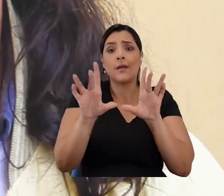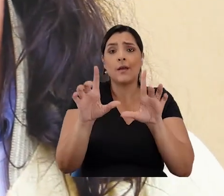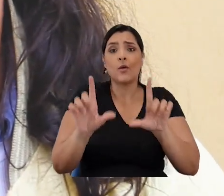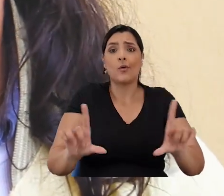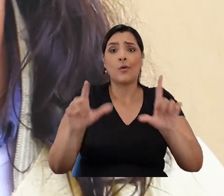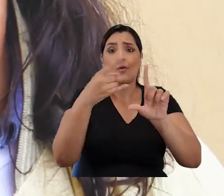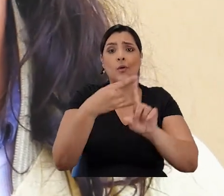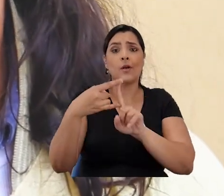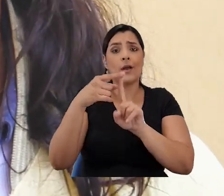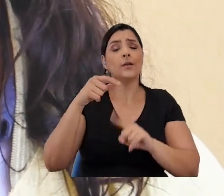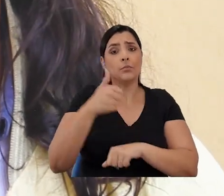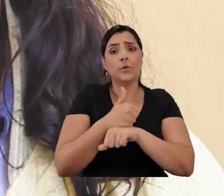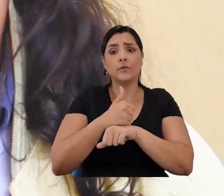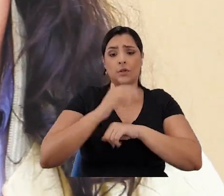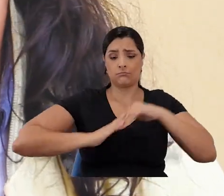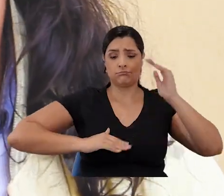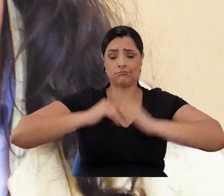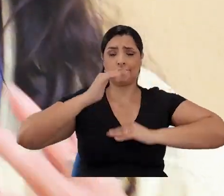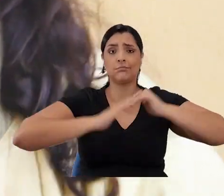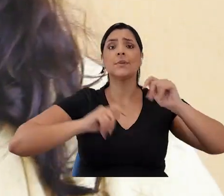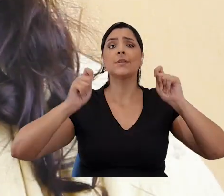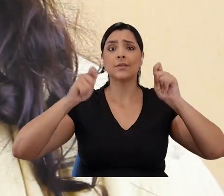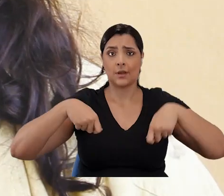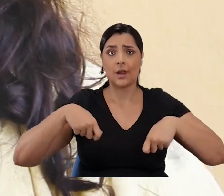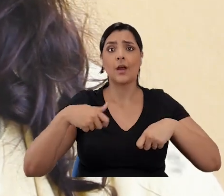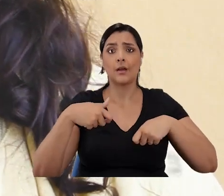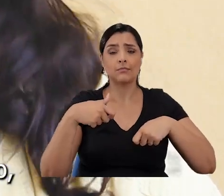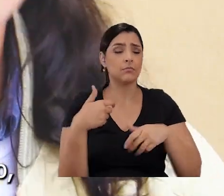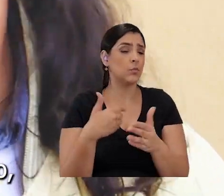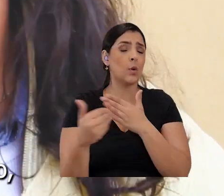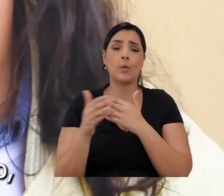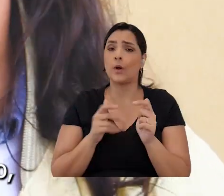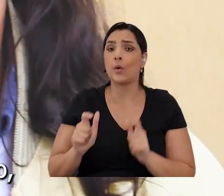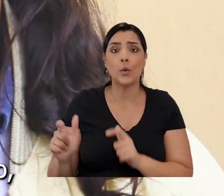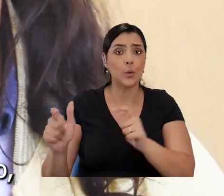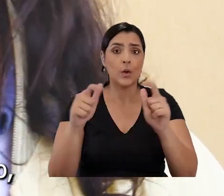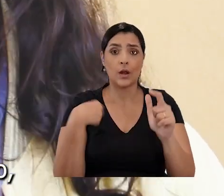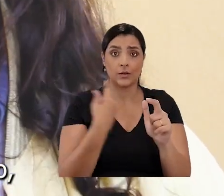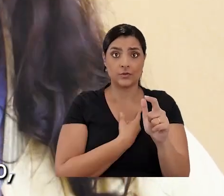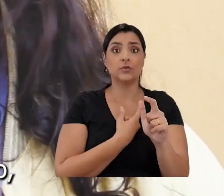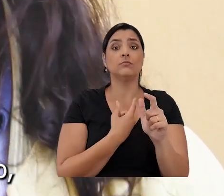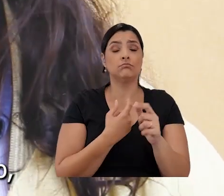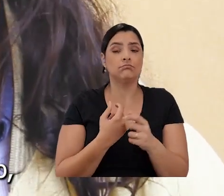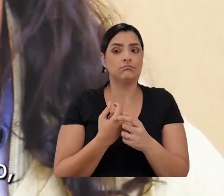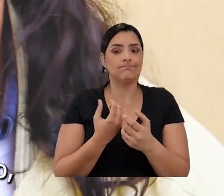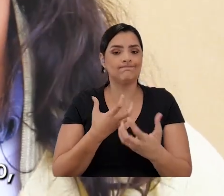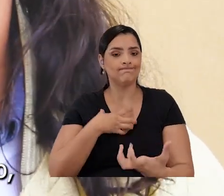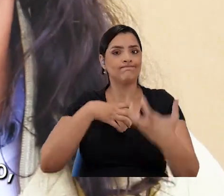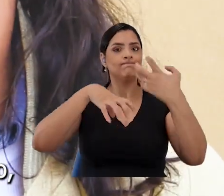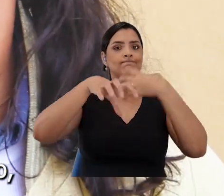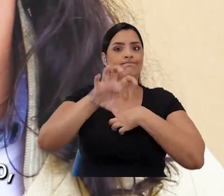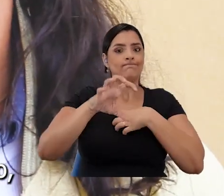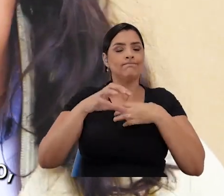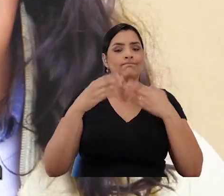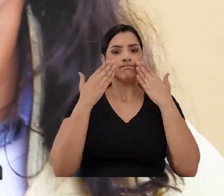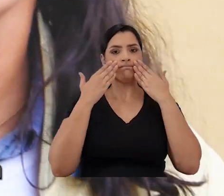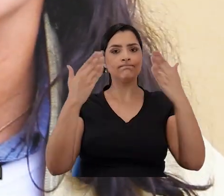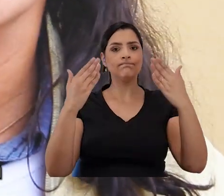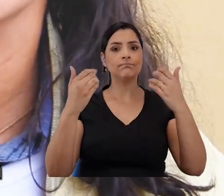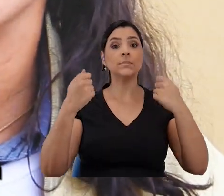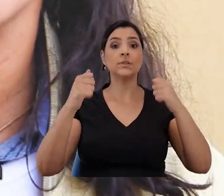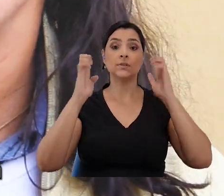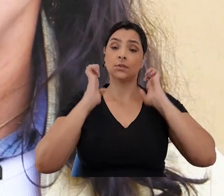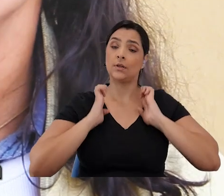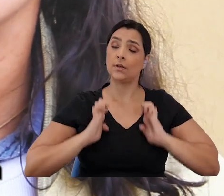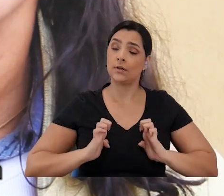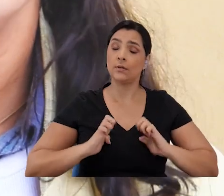é um profissional que está devidamente capacitado para fazer esse atendimento. Seja qualquer desses lugares que a gente se colocar para o enfrentamento, ele tem que